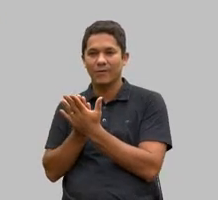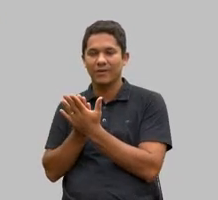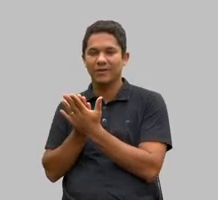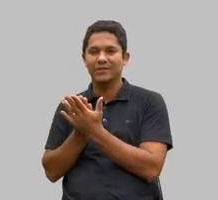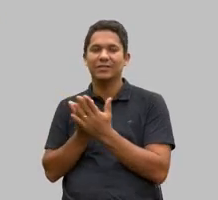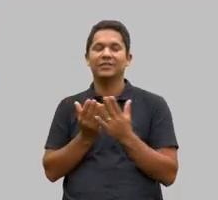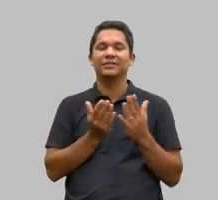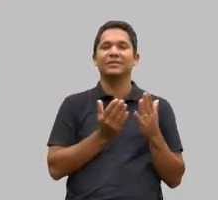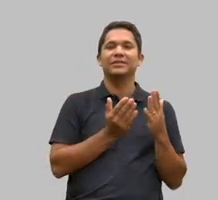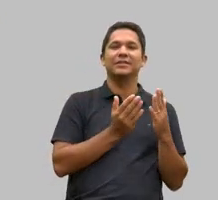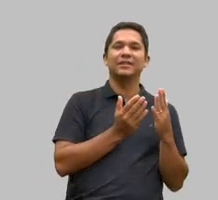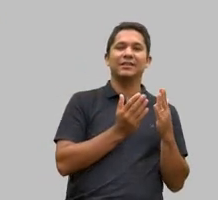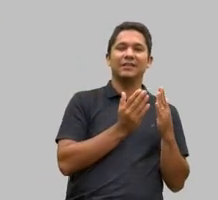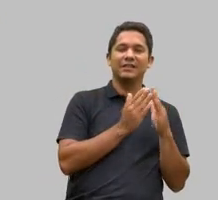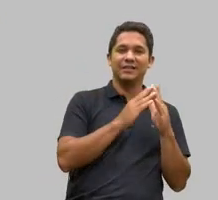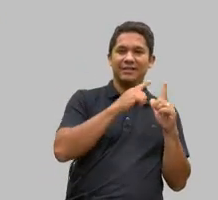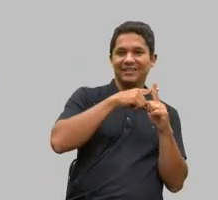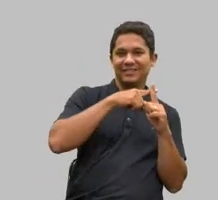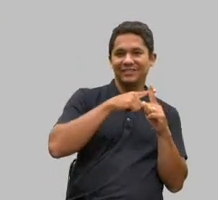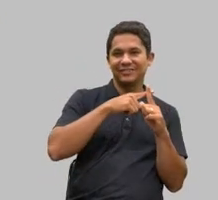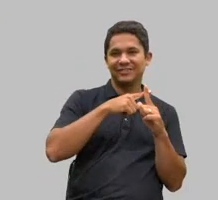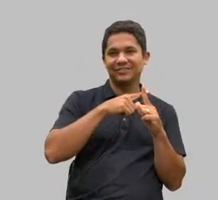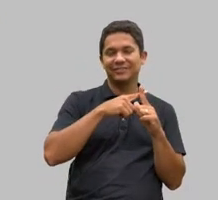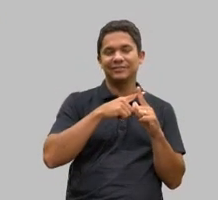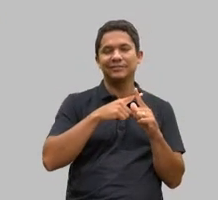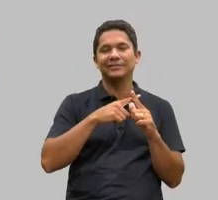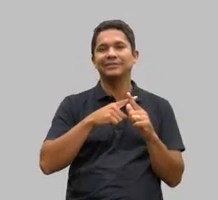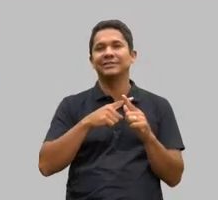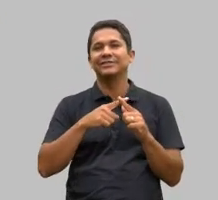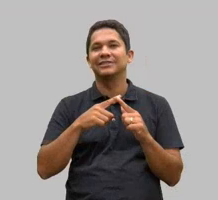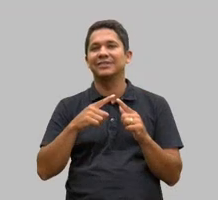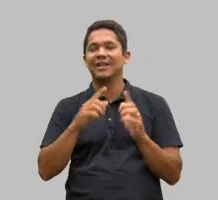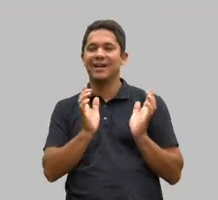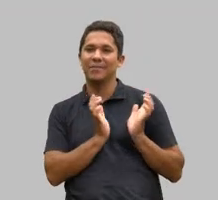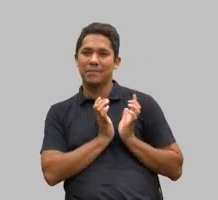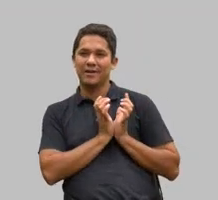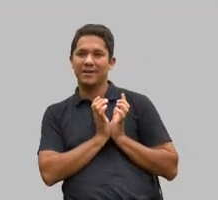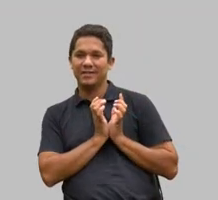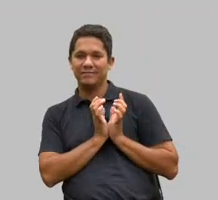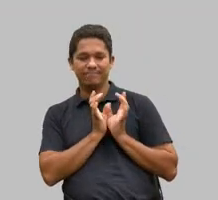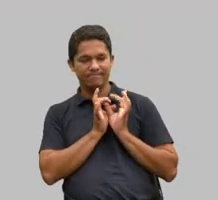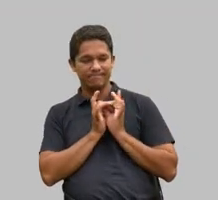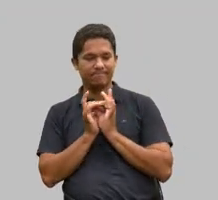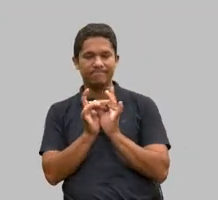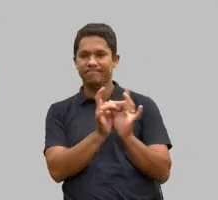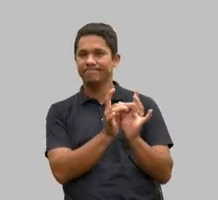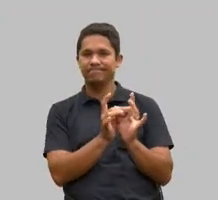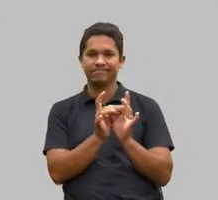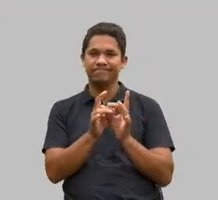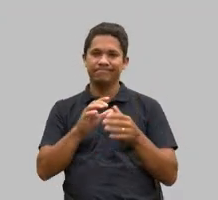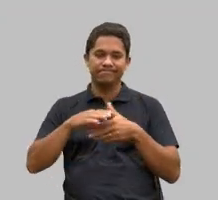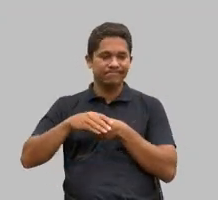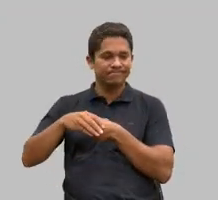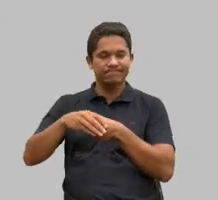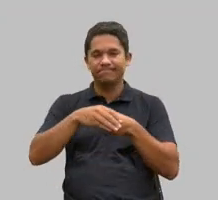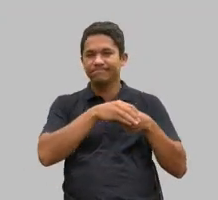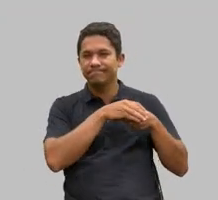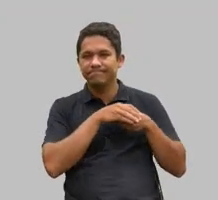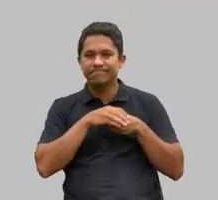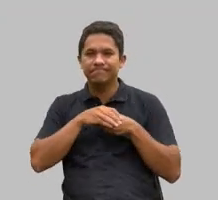educação de a Pai não era ninguém sozinho éramos de mãos dadas a